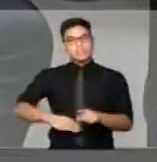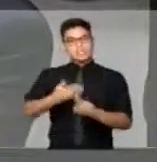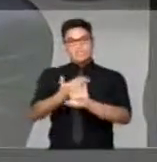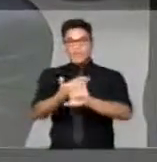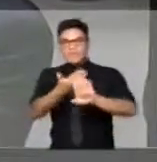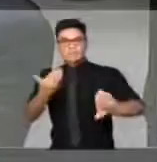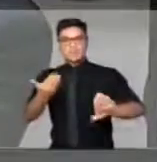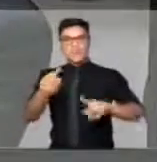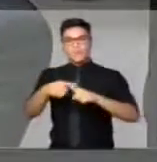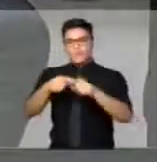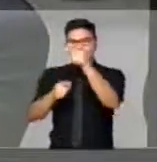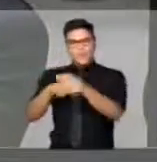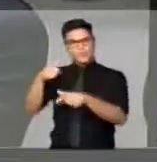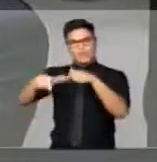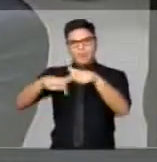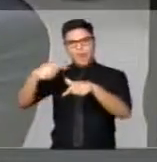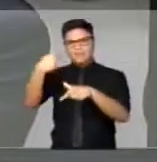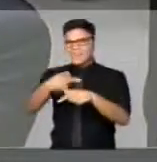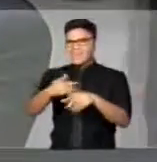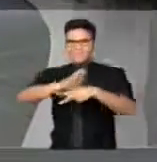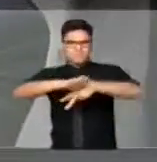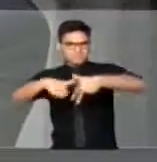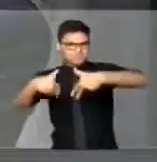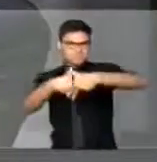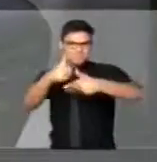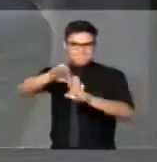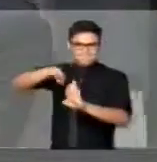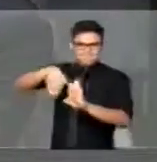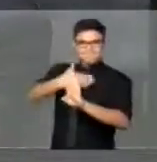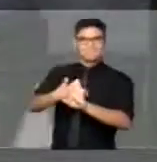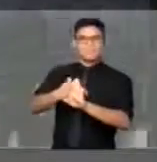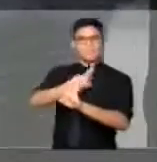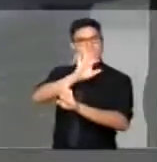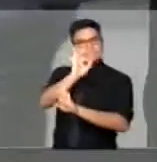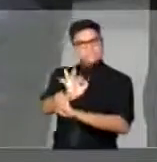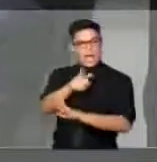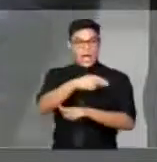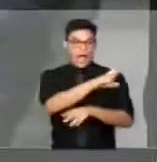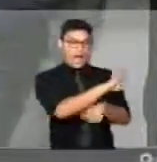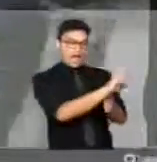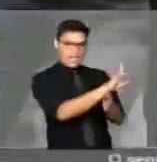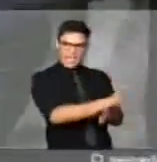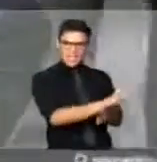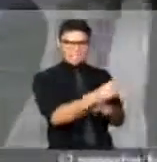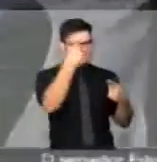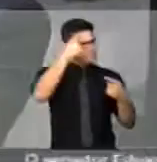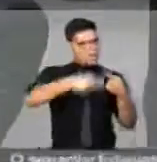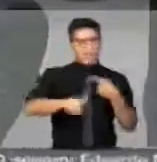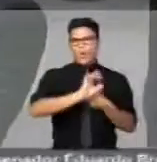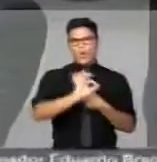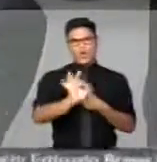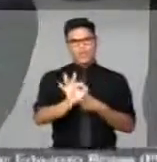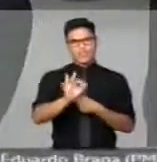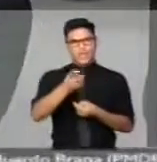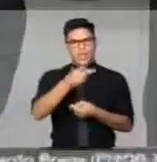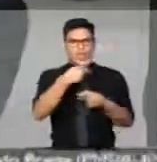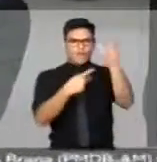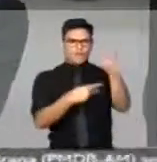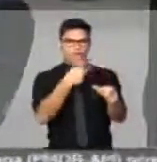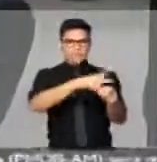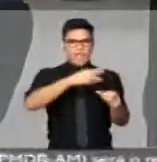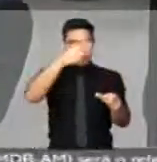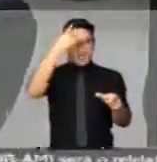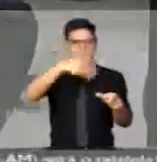irregularidades e pelas tramóias criadas nessa casa. E a rede não concorda de maneira nenhuma com a permanência de vossa